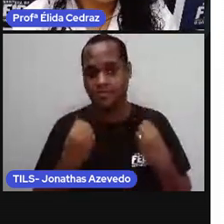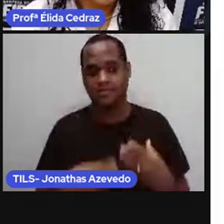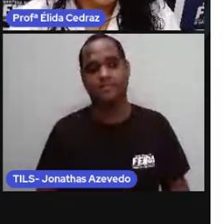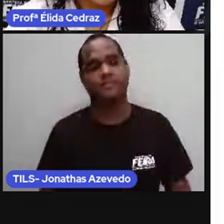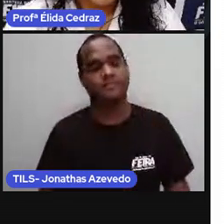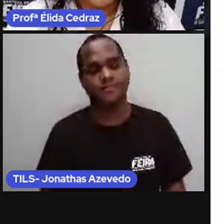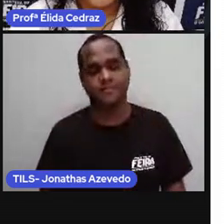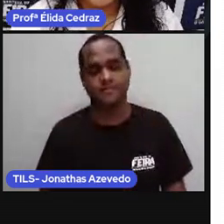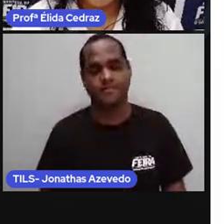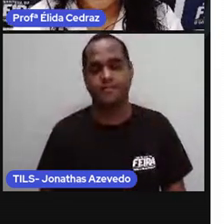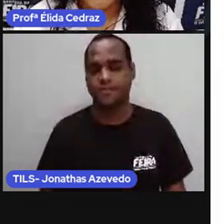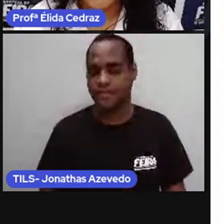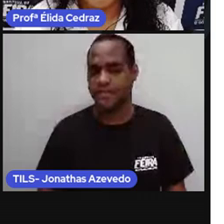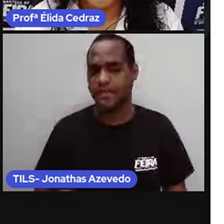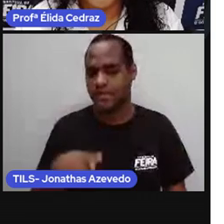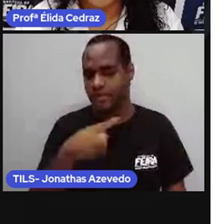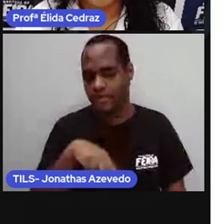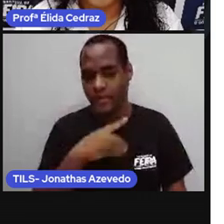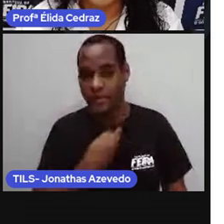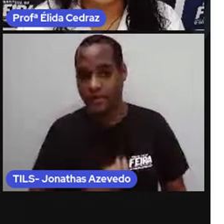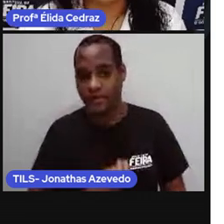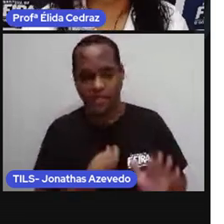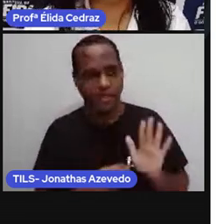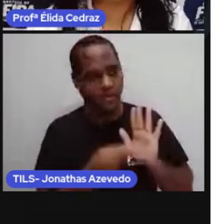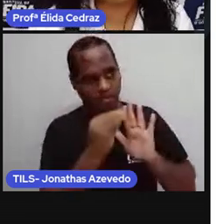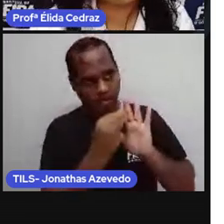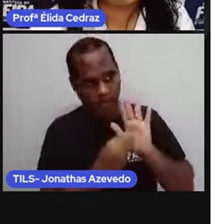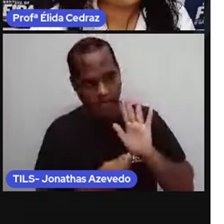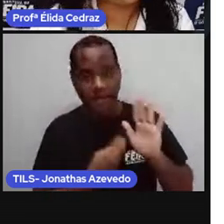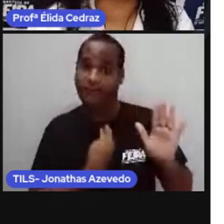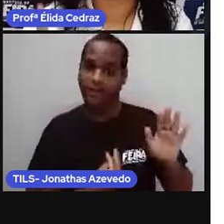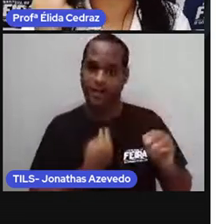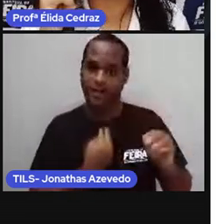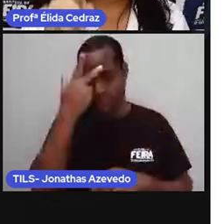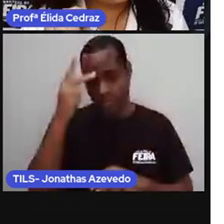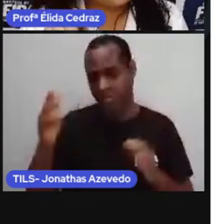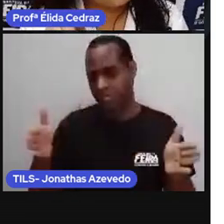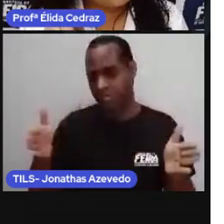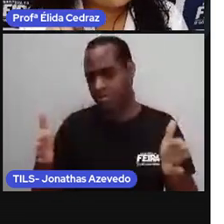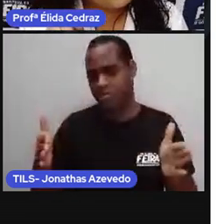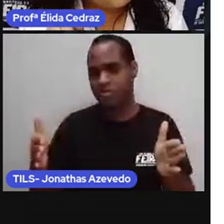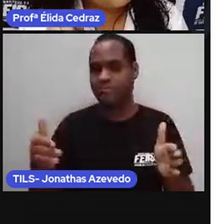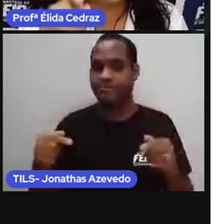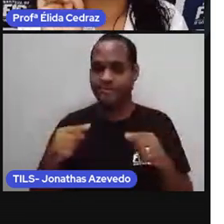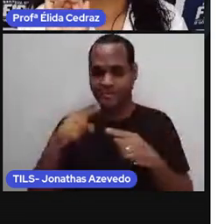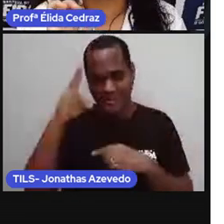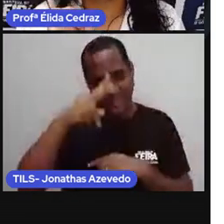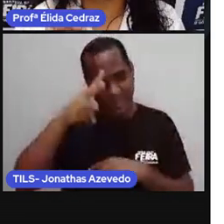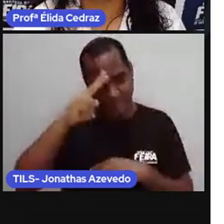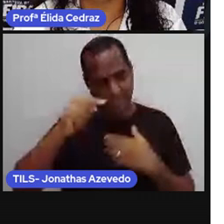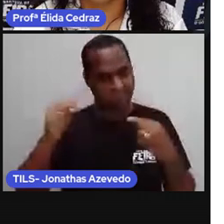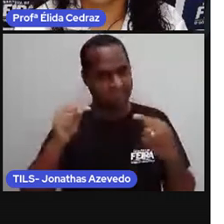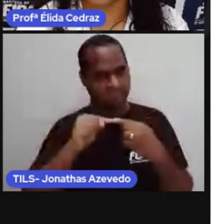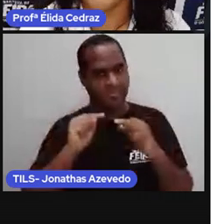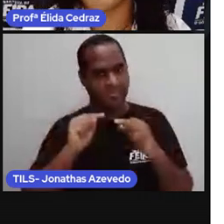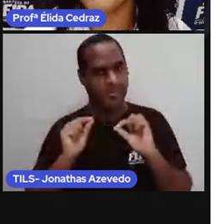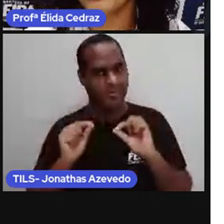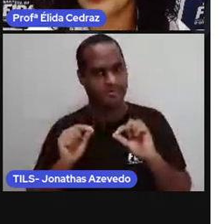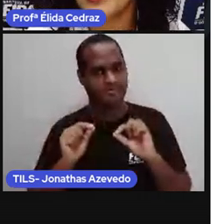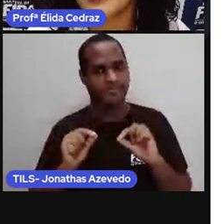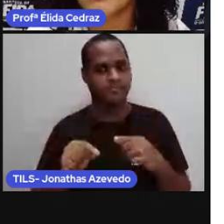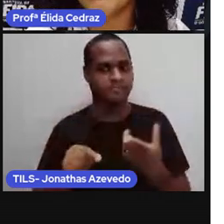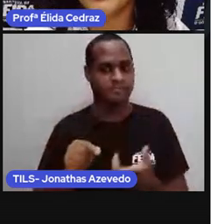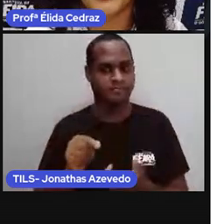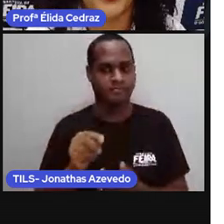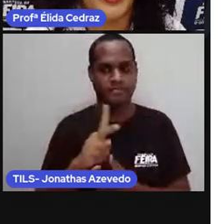registrar as fases da vida de uma pessoa na linha do tempo. Você lembra disso? Isso. A